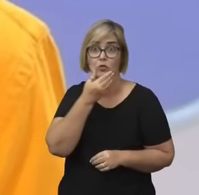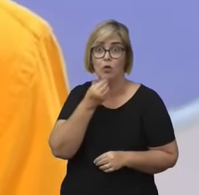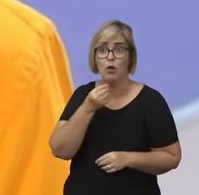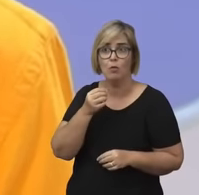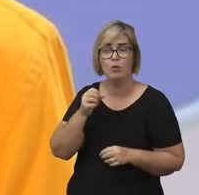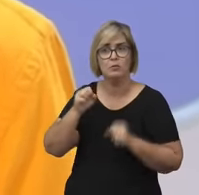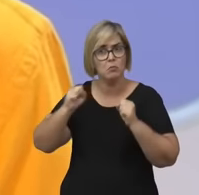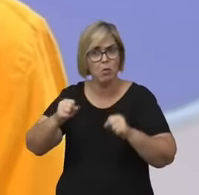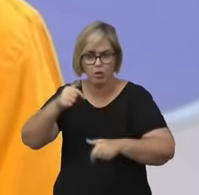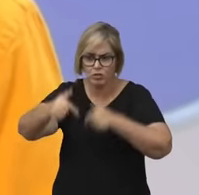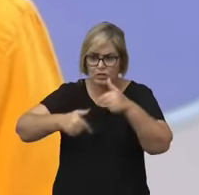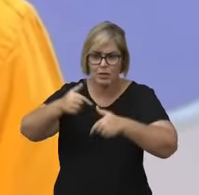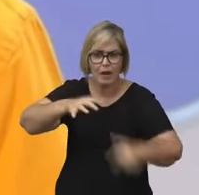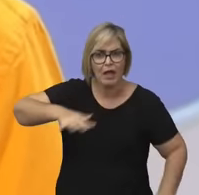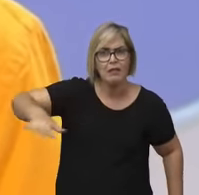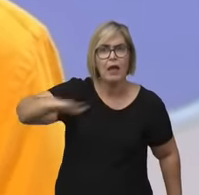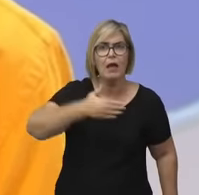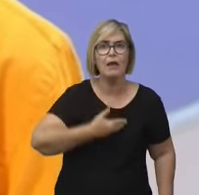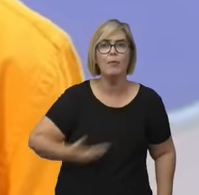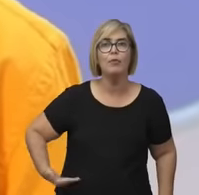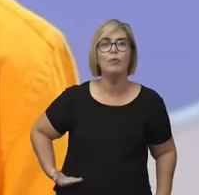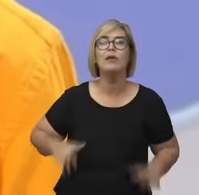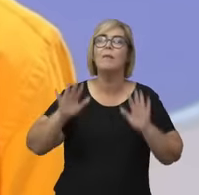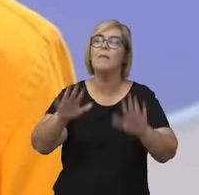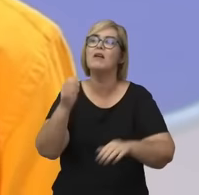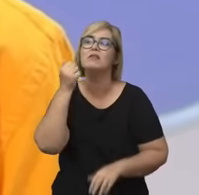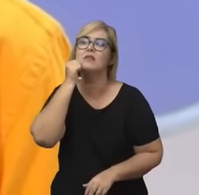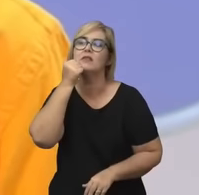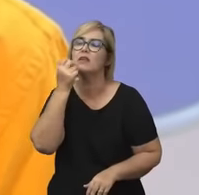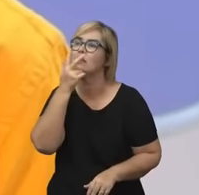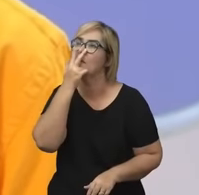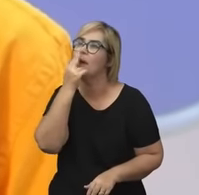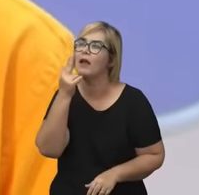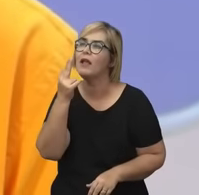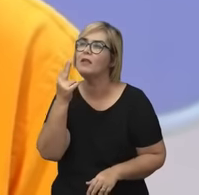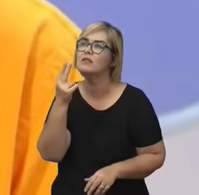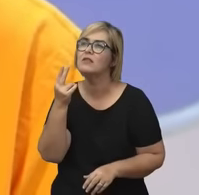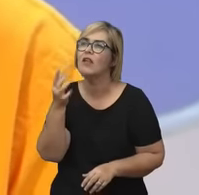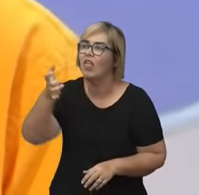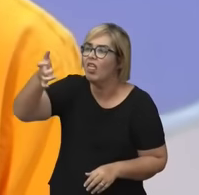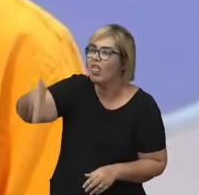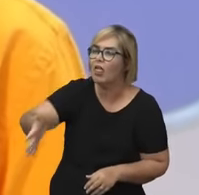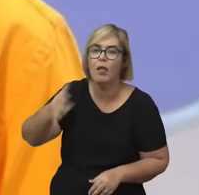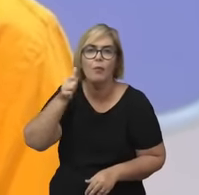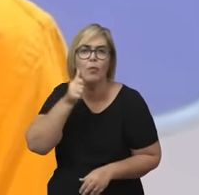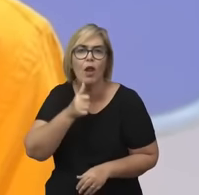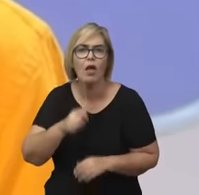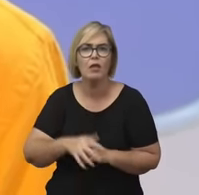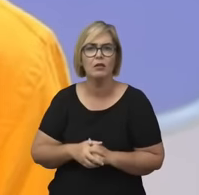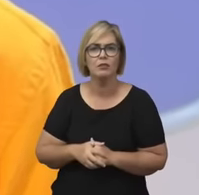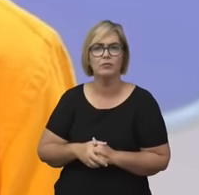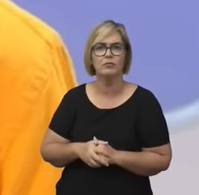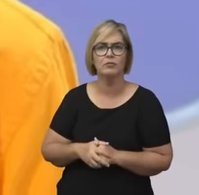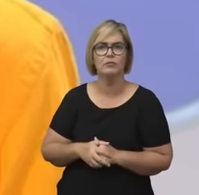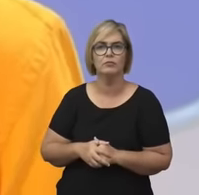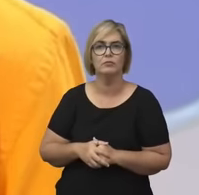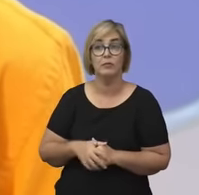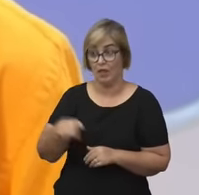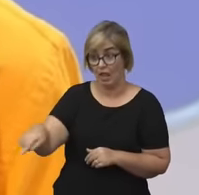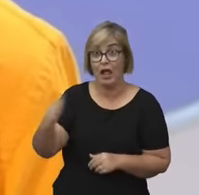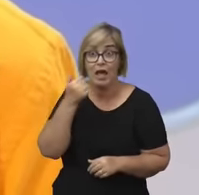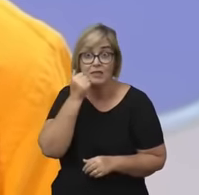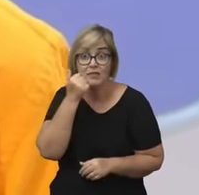necessário para se alcançar uma e outra. É por ela que se consegue a exatidão do pensamento,